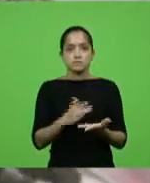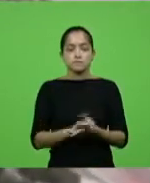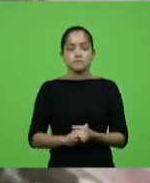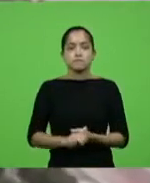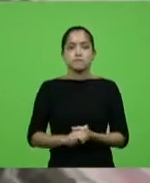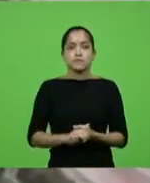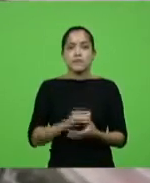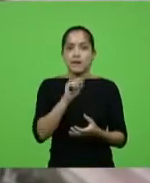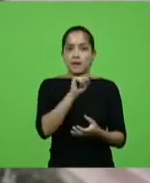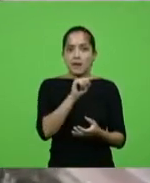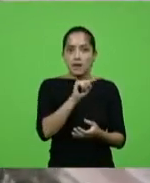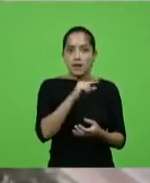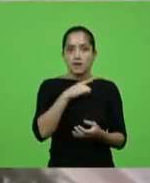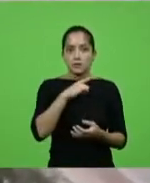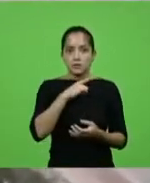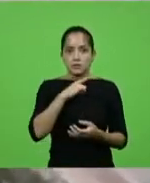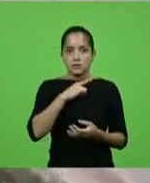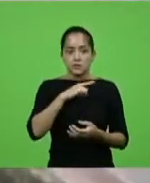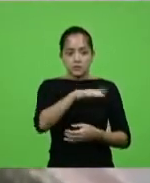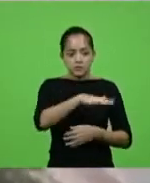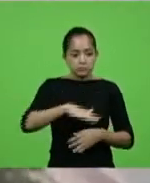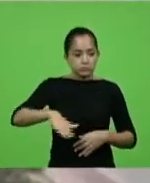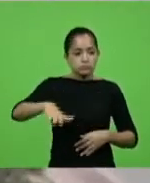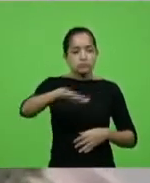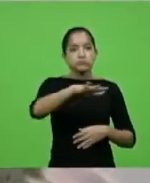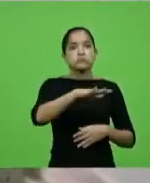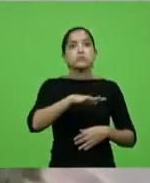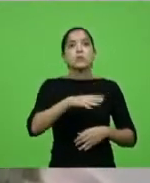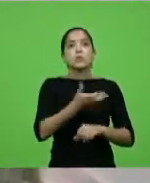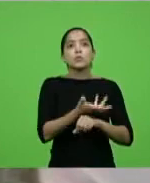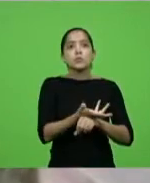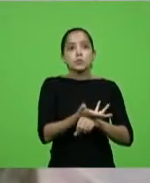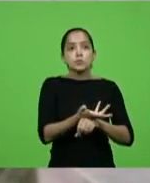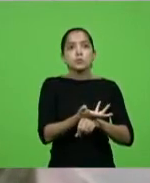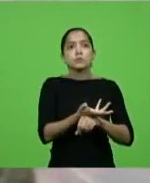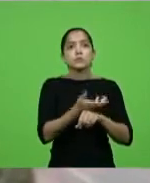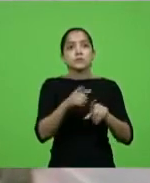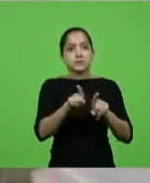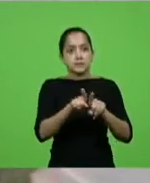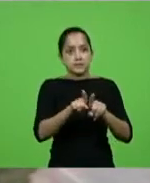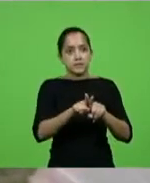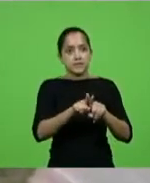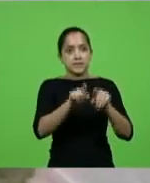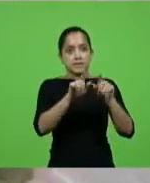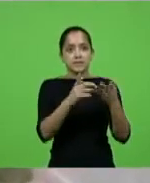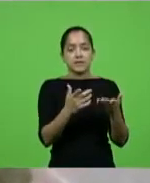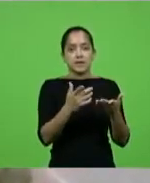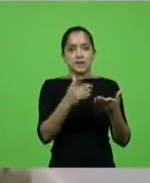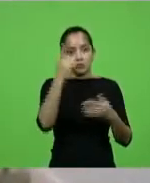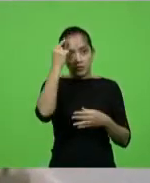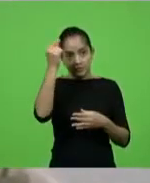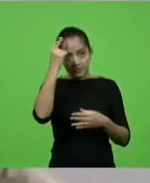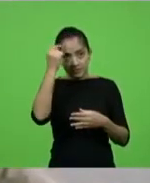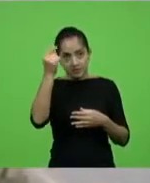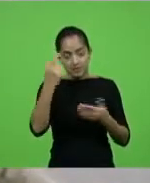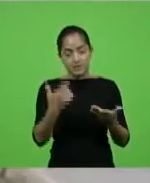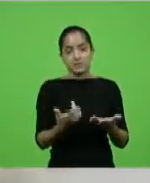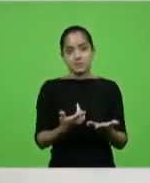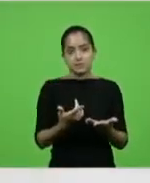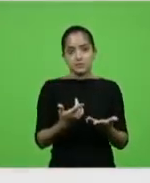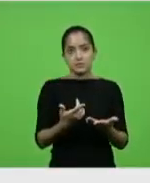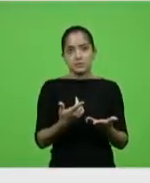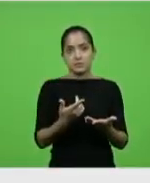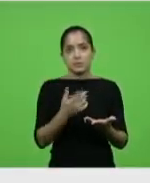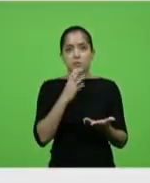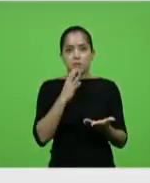Lá nós temos um campo da UDESC, do Estado, nós temos um campo do UFC. E quem não conhece o